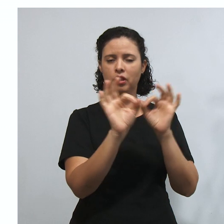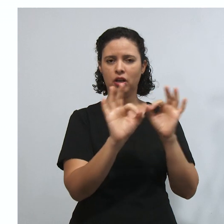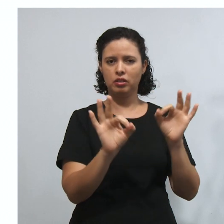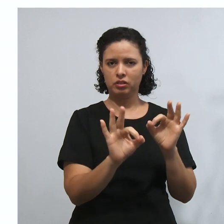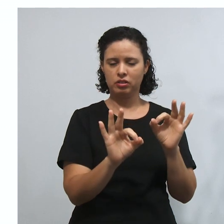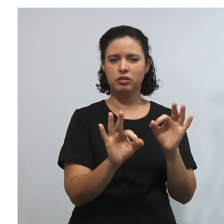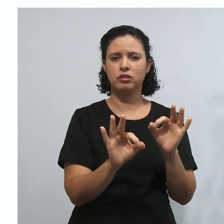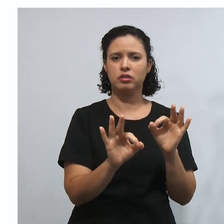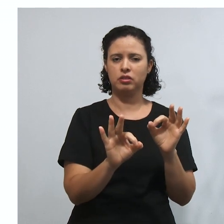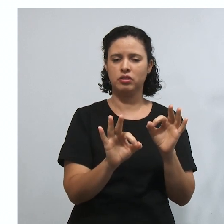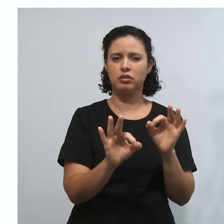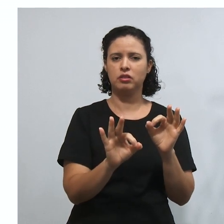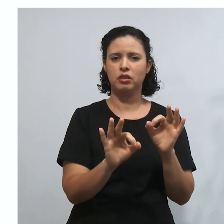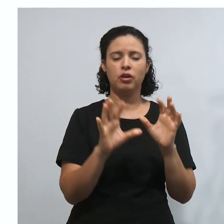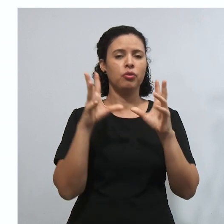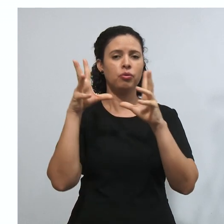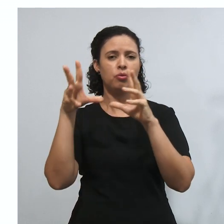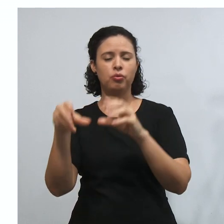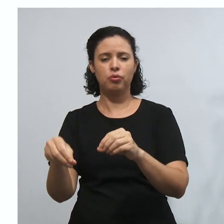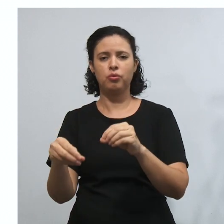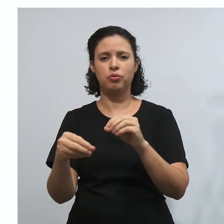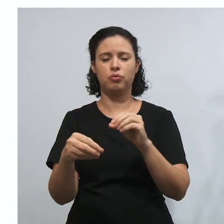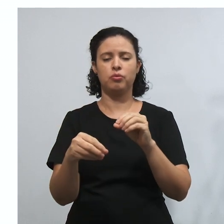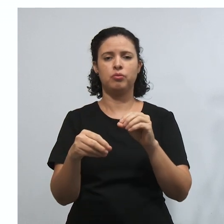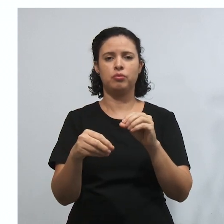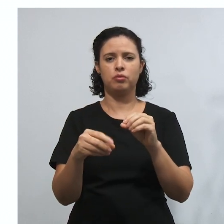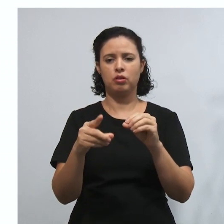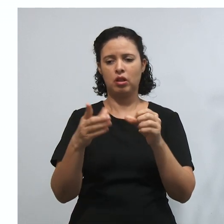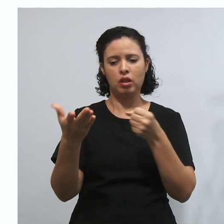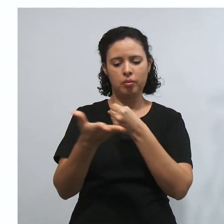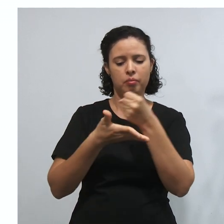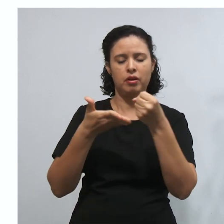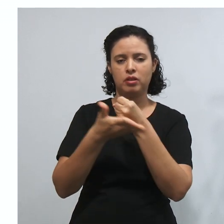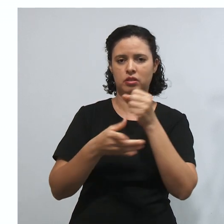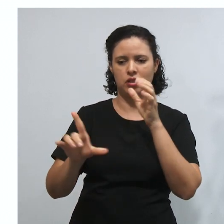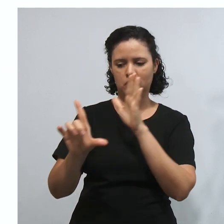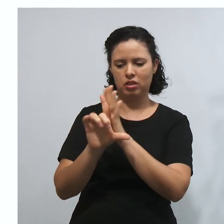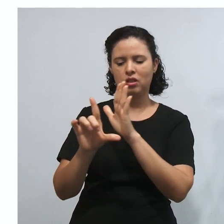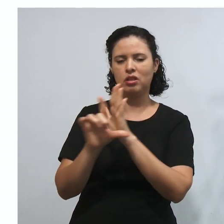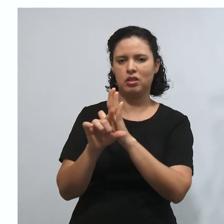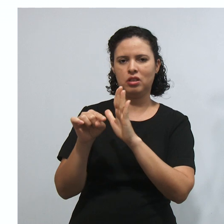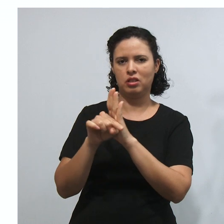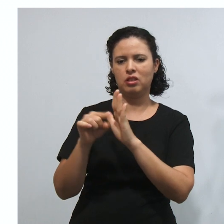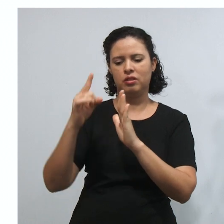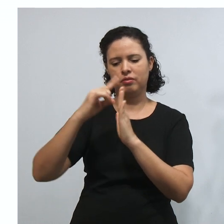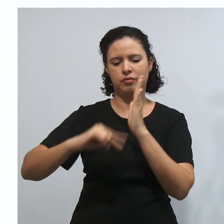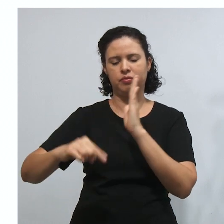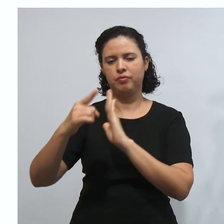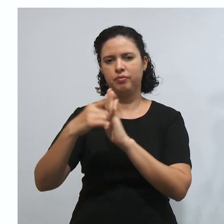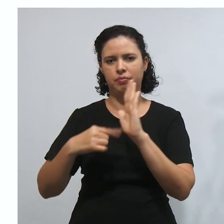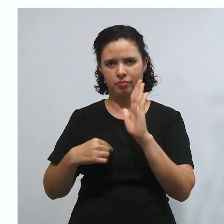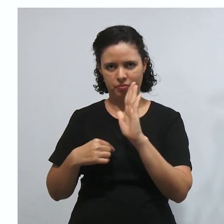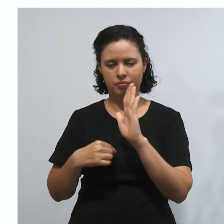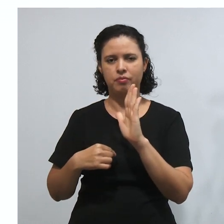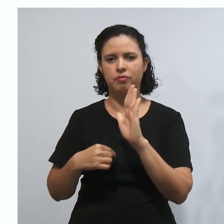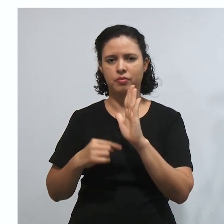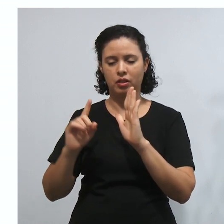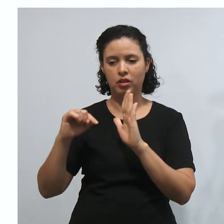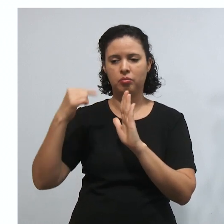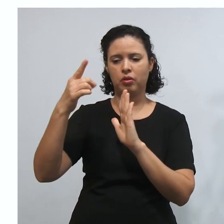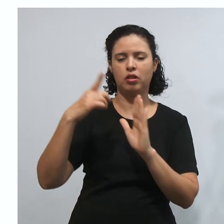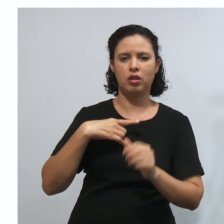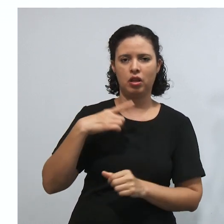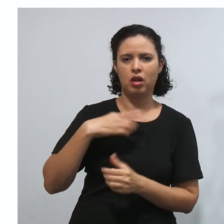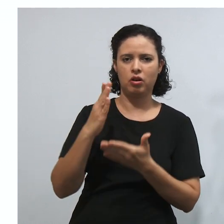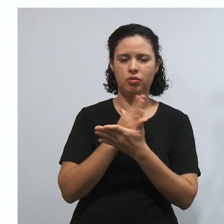gente fala em regra, né? Por quê? Porque imagina-se aquela lei é inconstitucional e ela gerou alguns direitos,